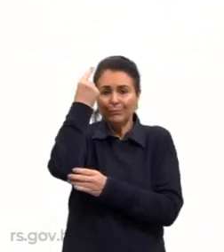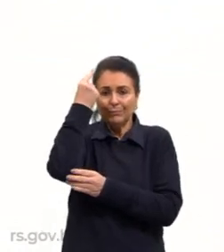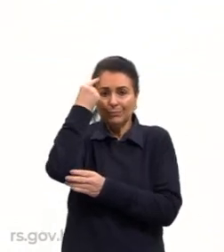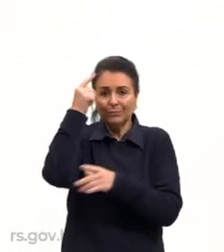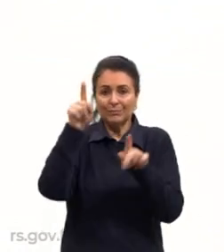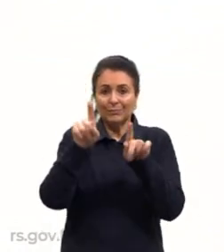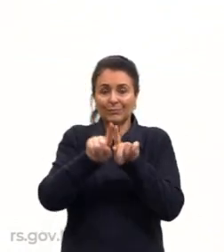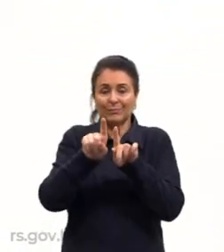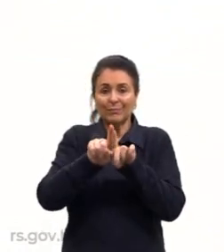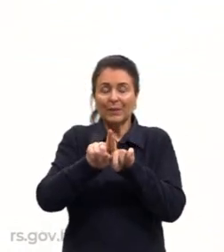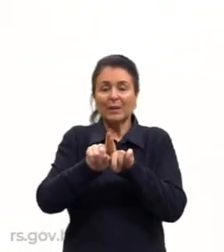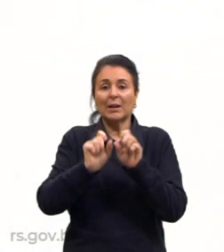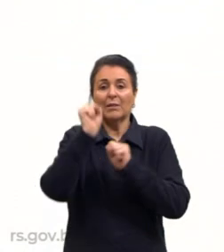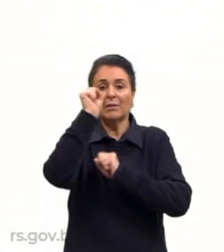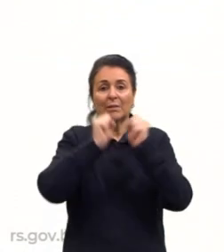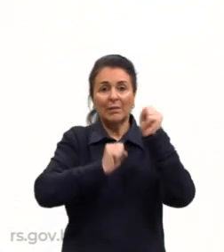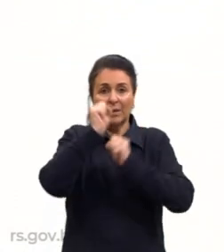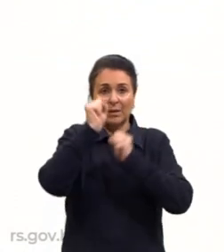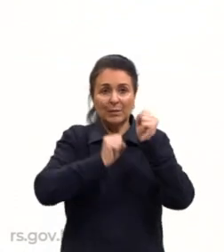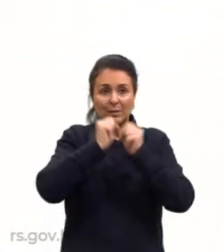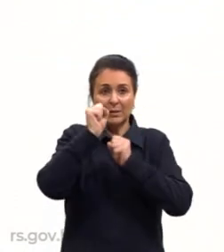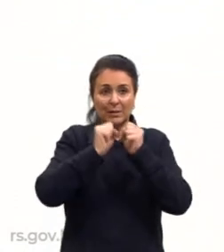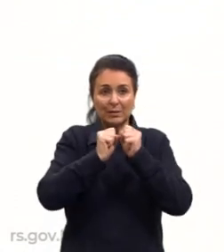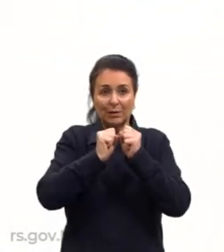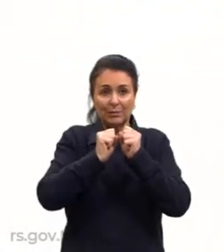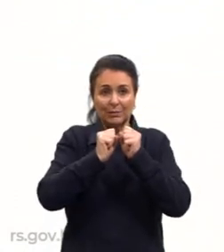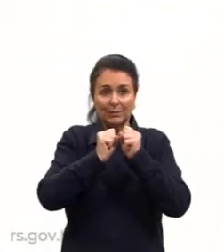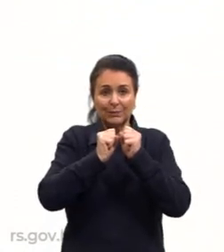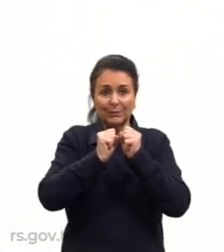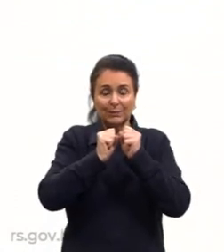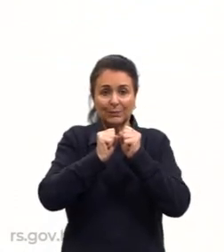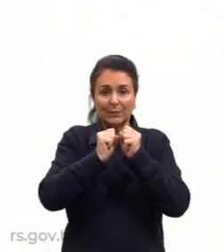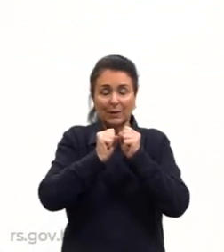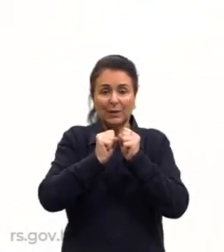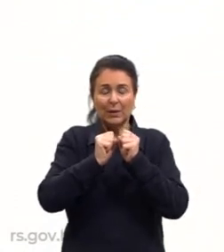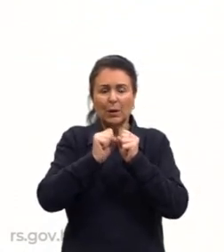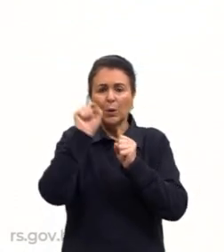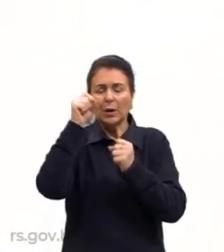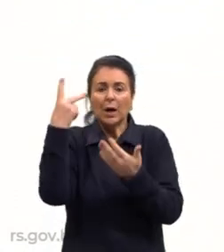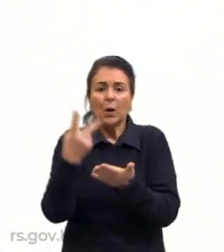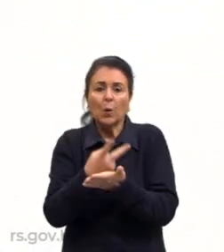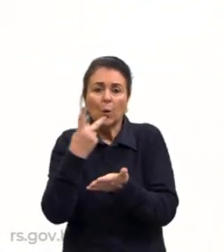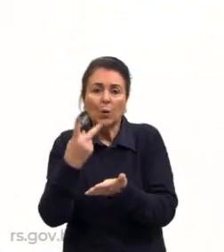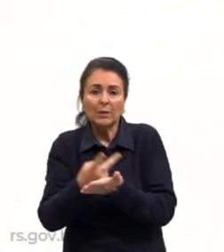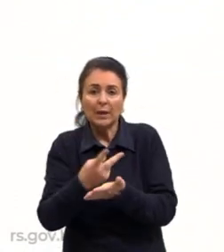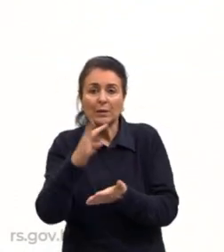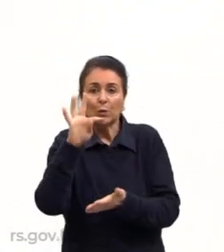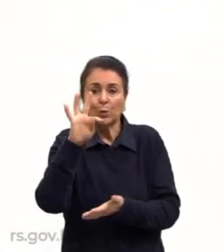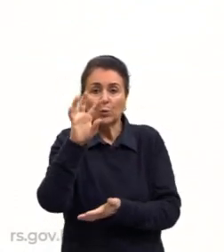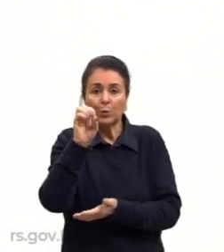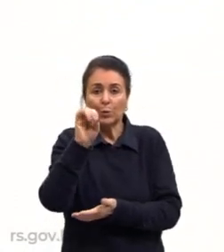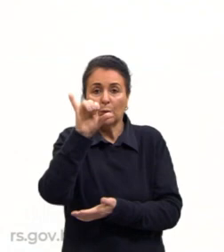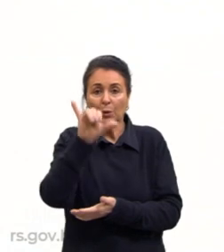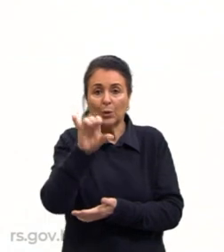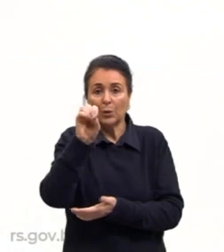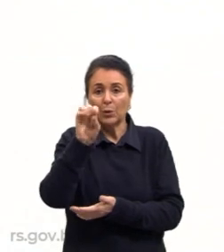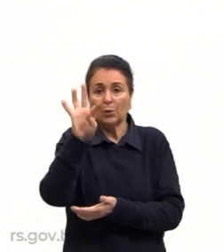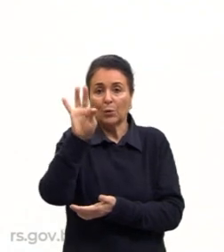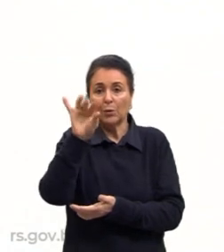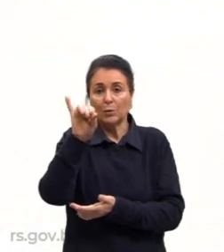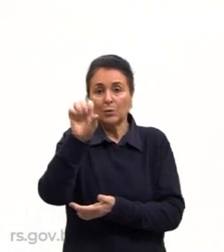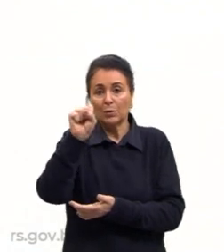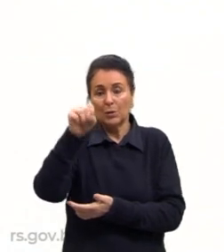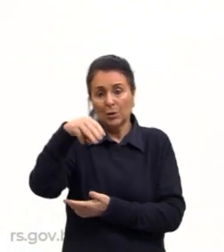fabricação puxada, tá, gurizada? Já vamos explicar isso aí direitinho. Aí o que acontece nesse toyotismo? Então, nós temos uma demanda,